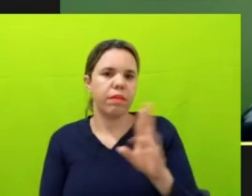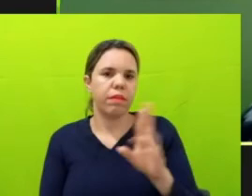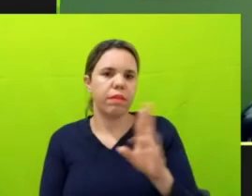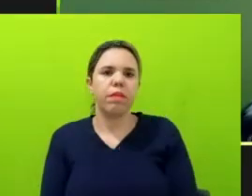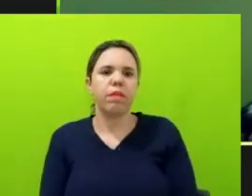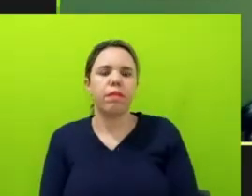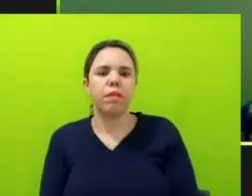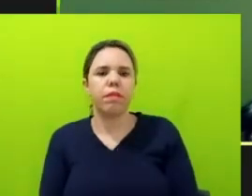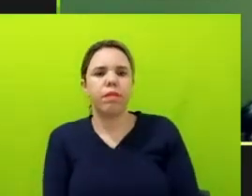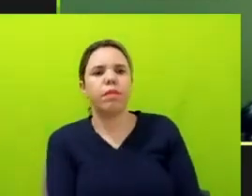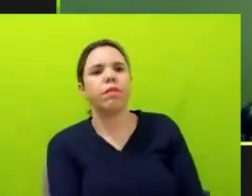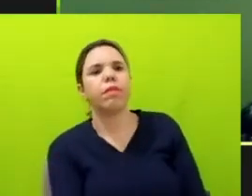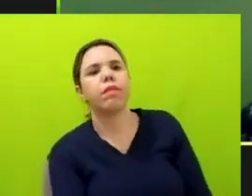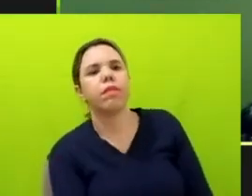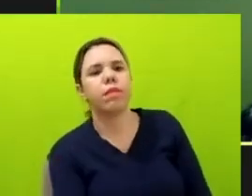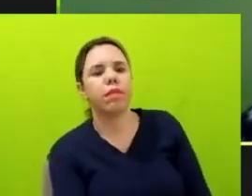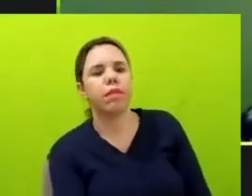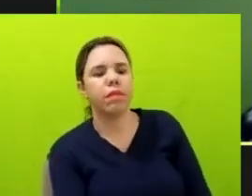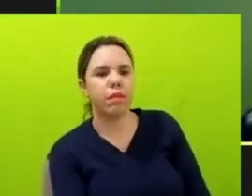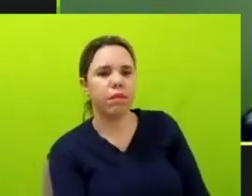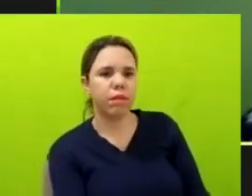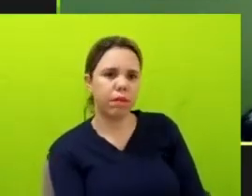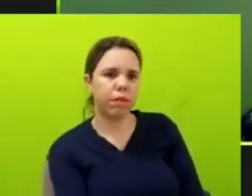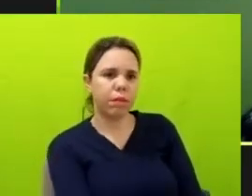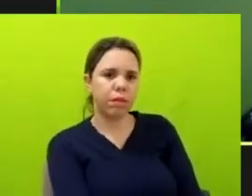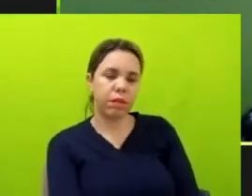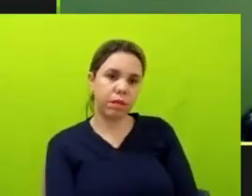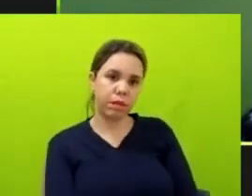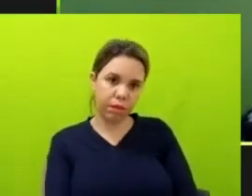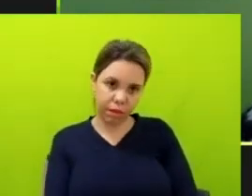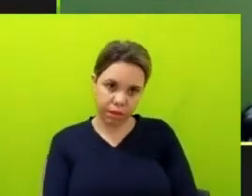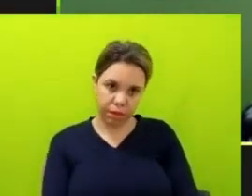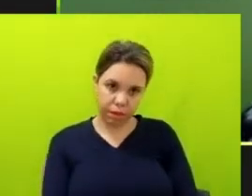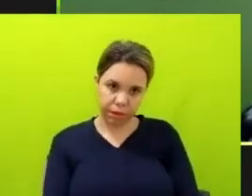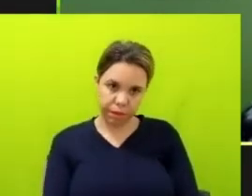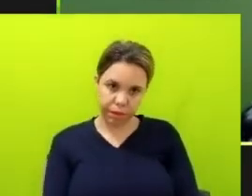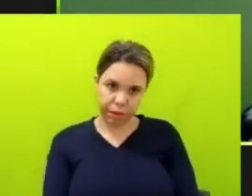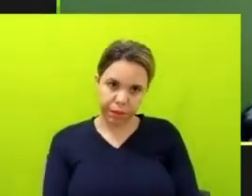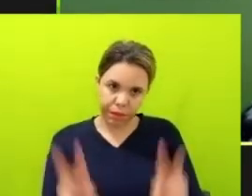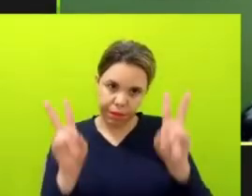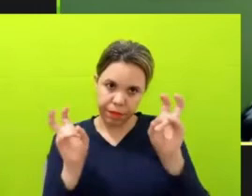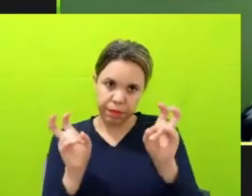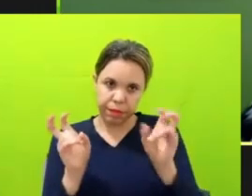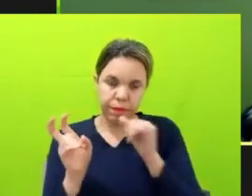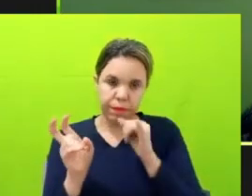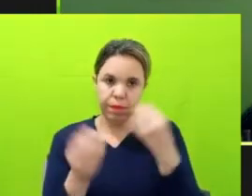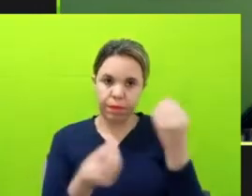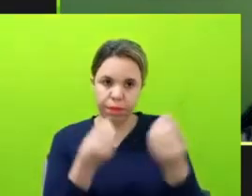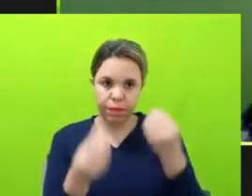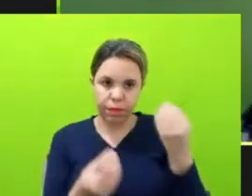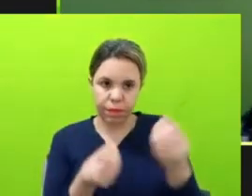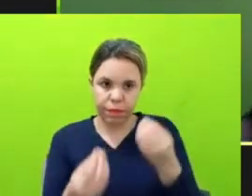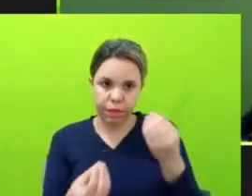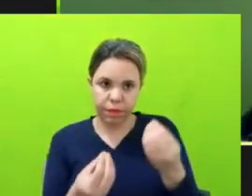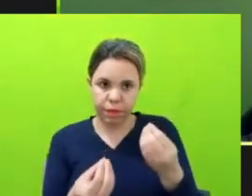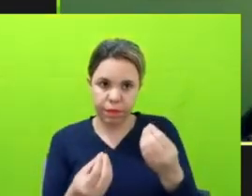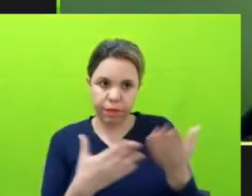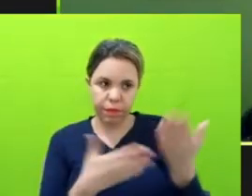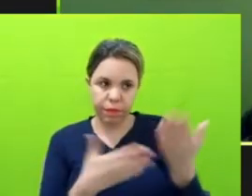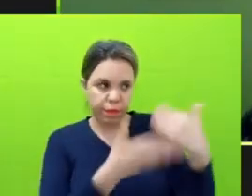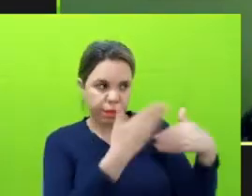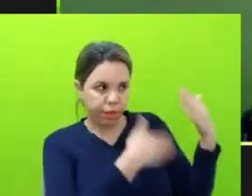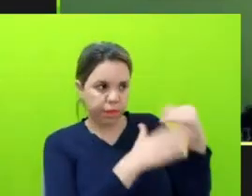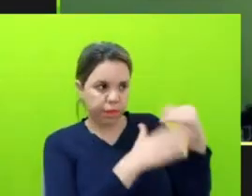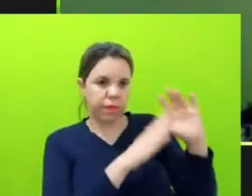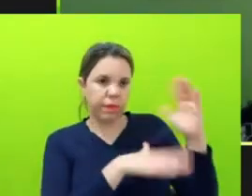Então, eu quero comentar em relação à questão de como foi, como foi acontecendo o